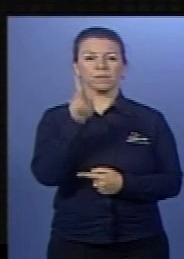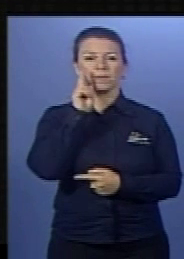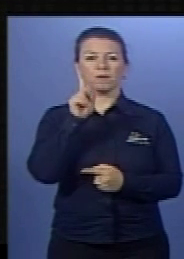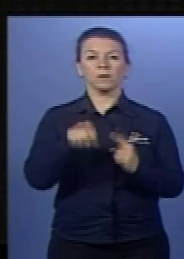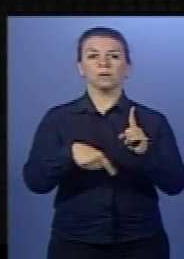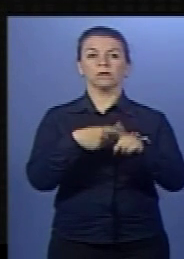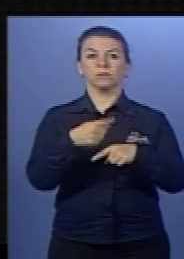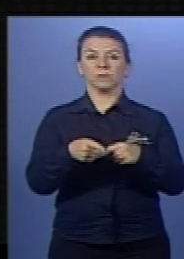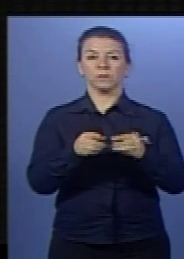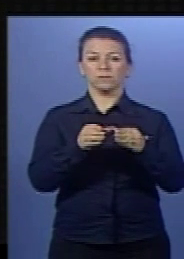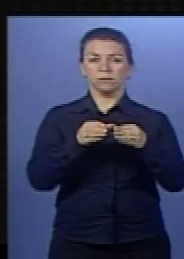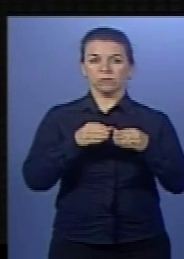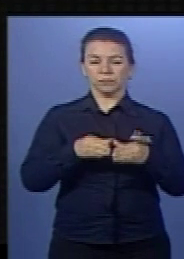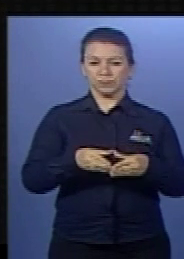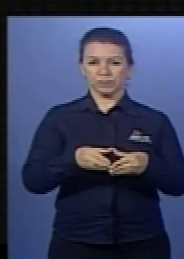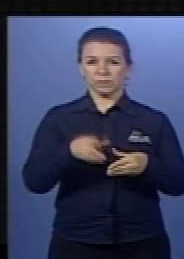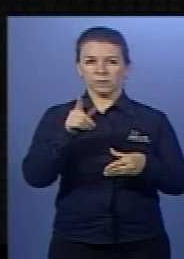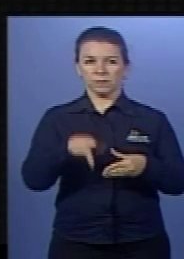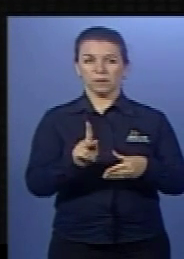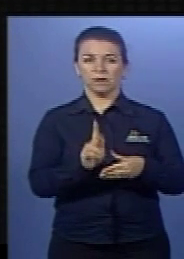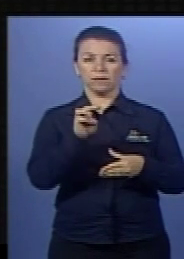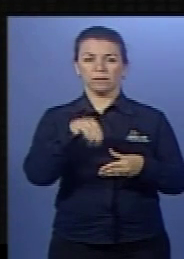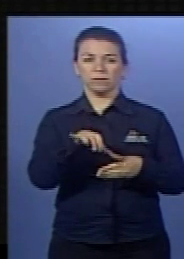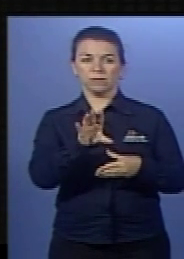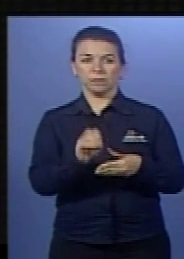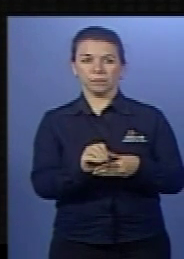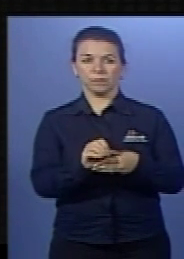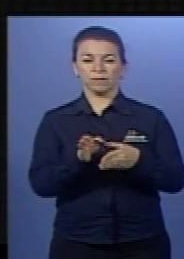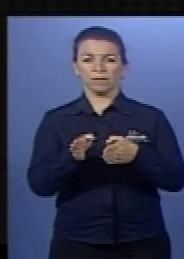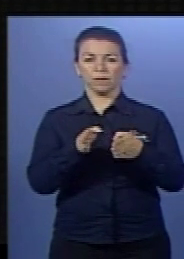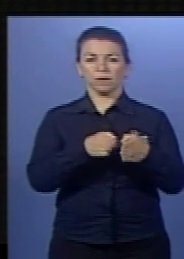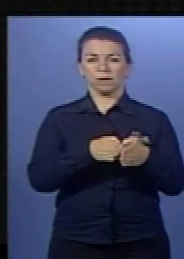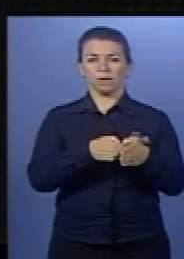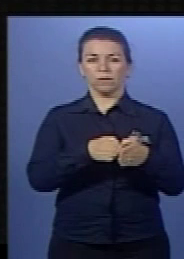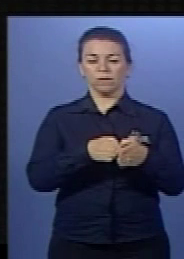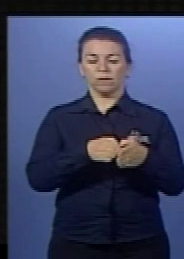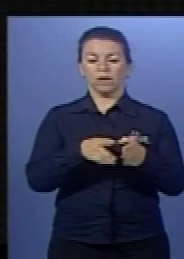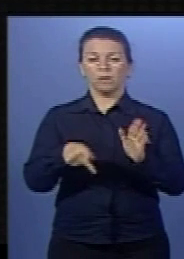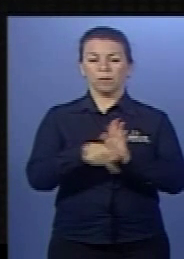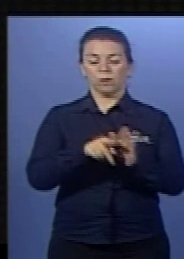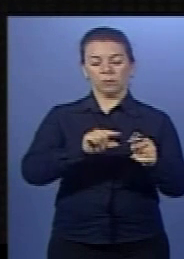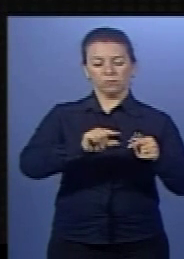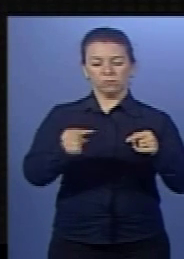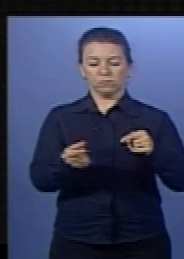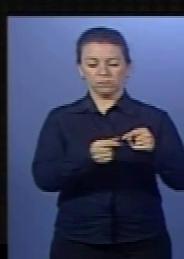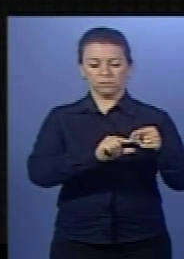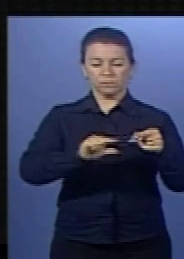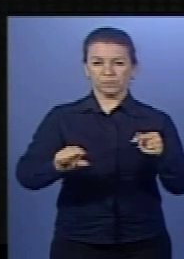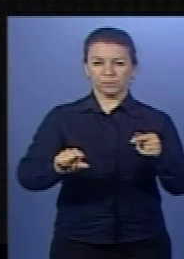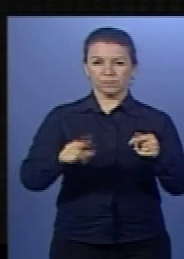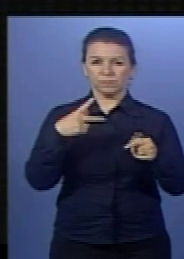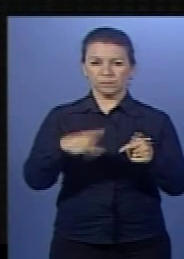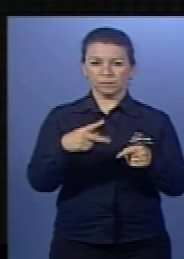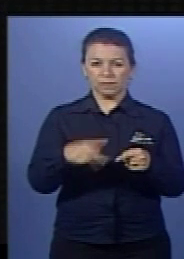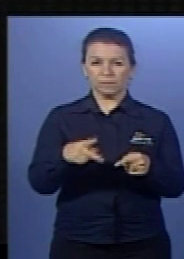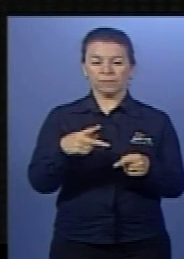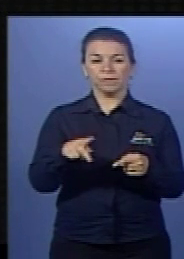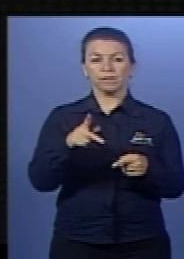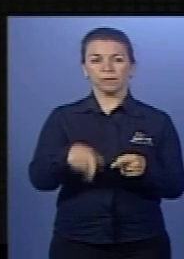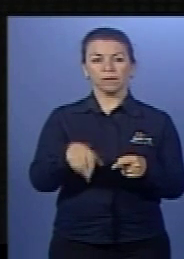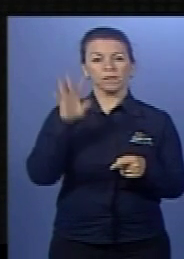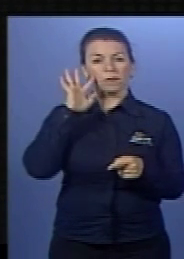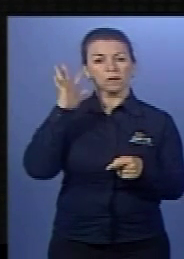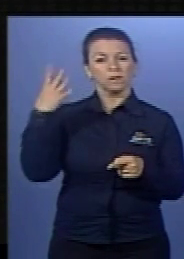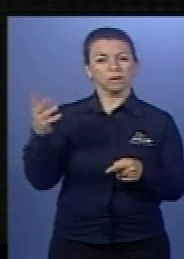bolo alimentar passa a receber o nome de quimo e ele vai para o intestino delgado. No intestino delgado, galera, vai